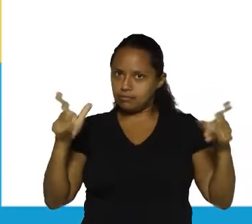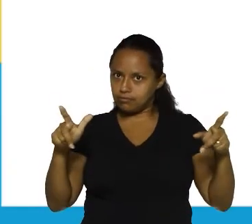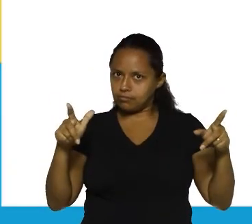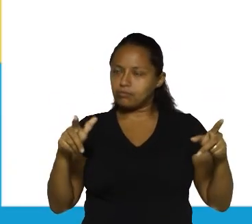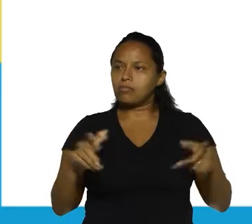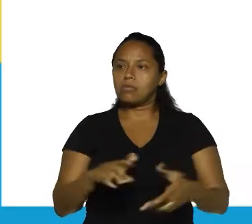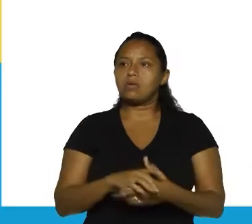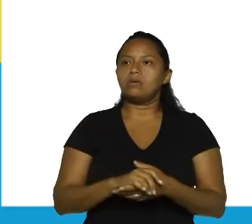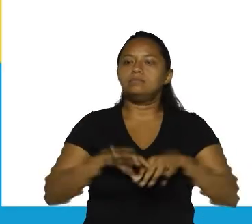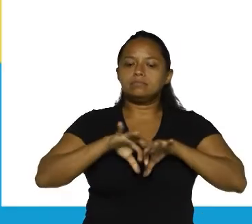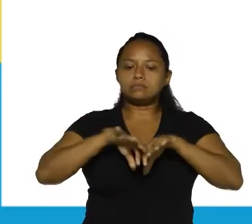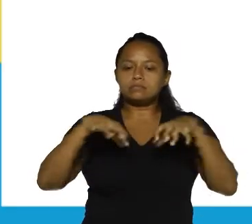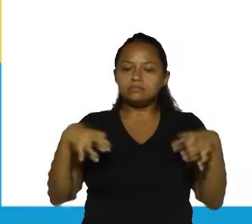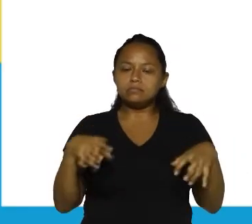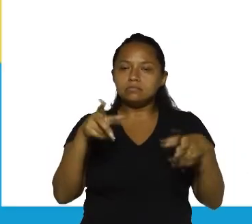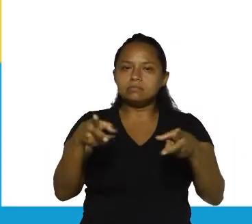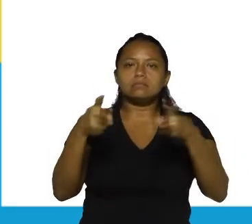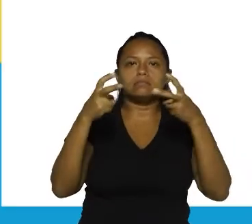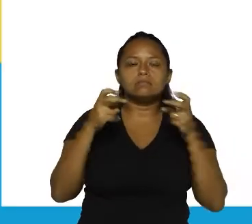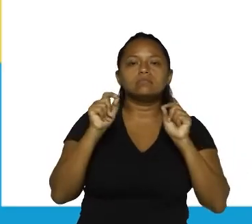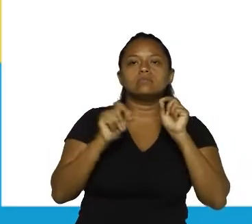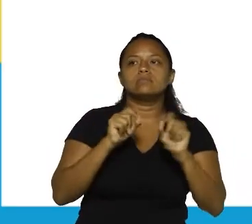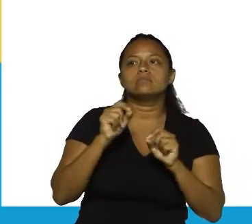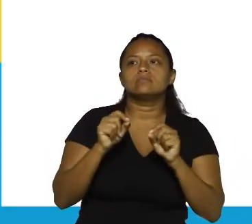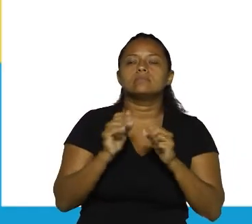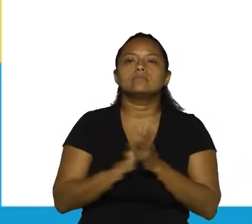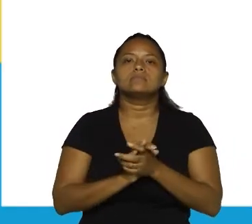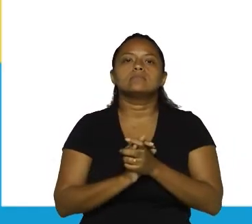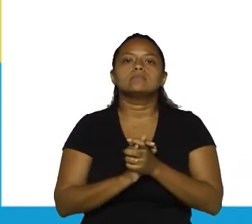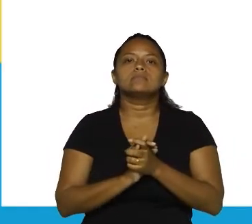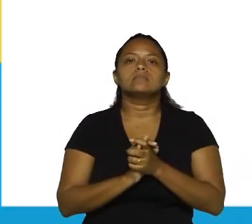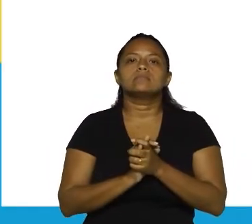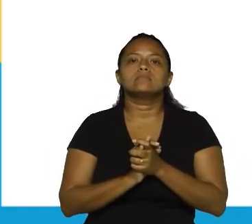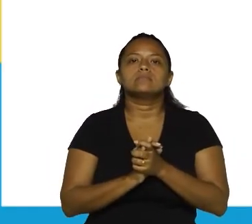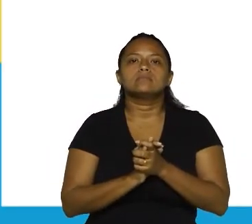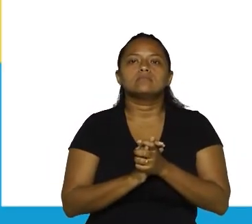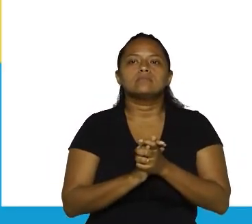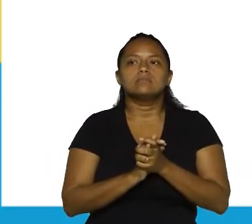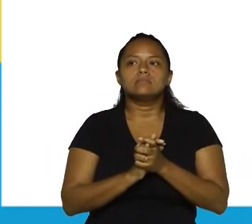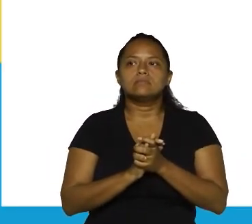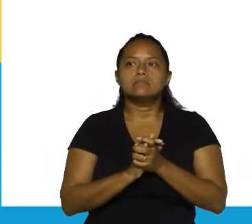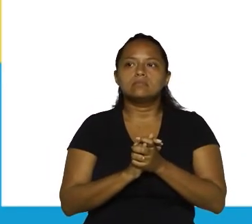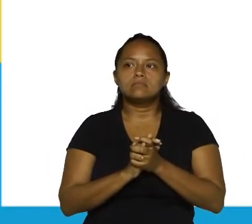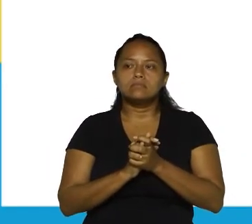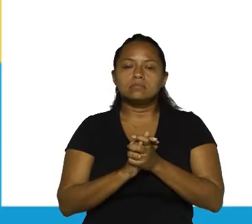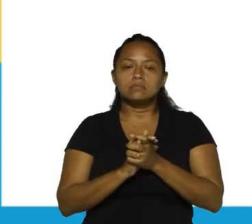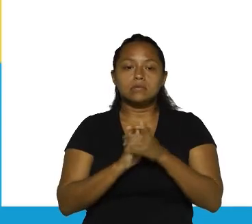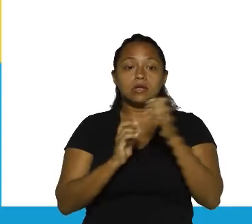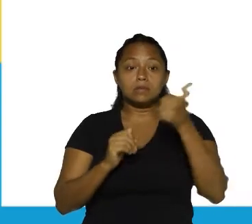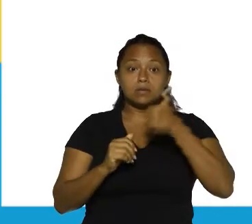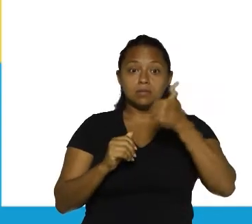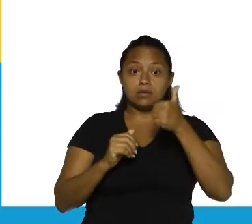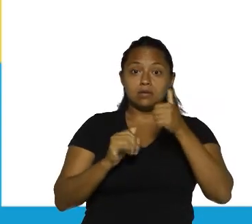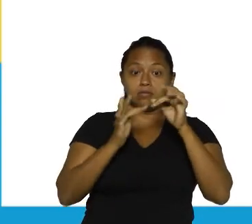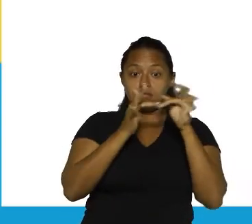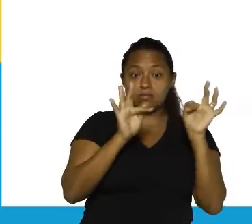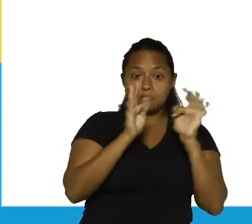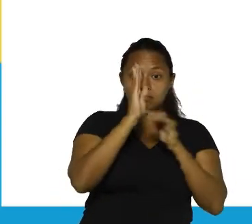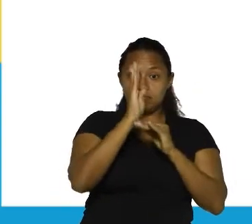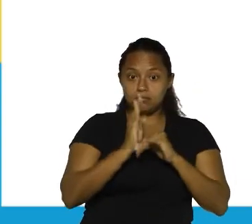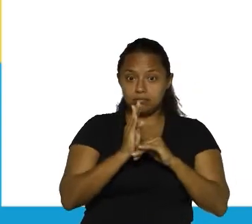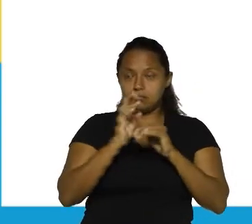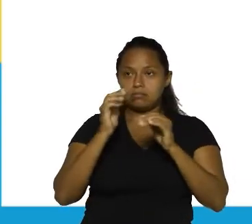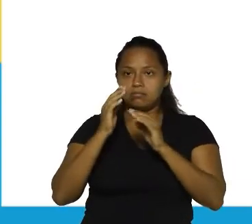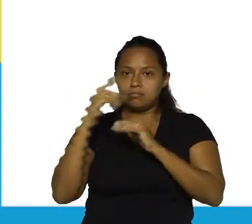Eu separei aqui, para que vocês percebam que elas são, é aqui que termina a primeira e aqui que começa a